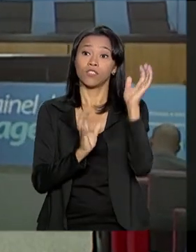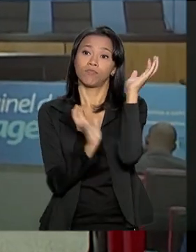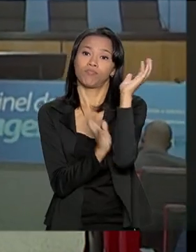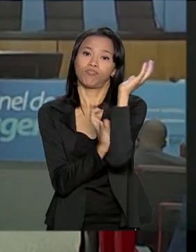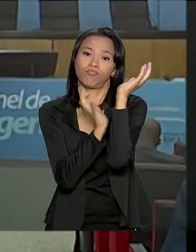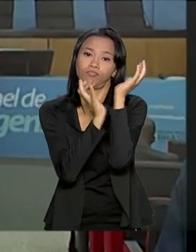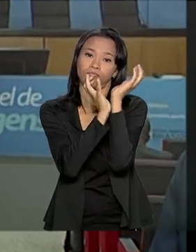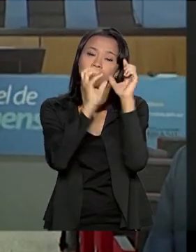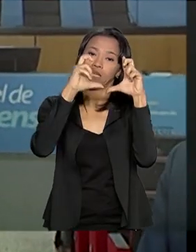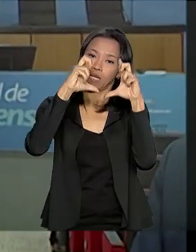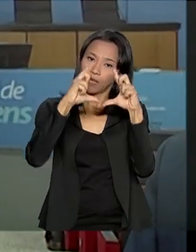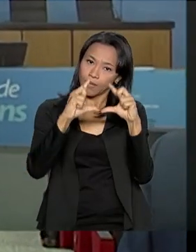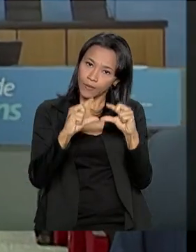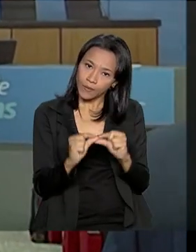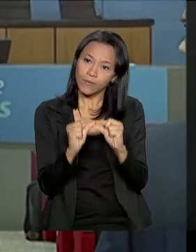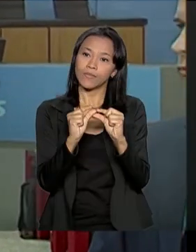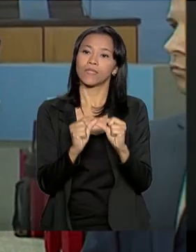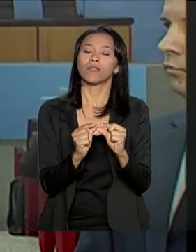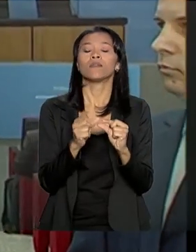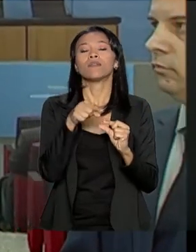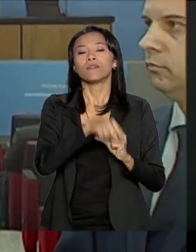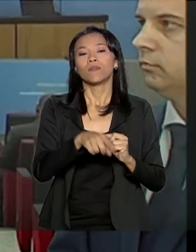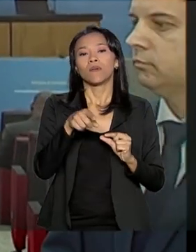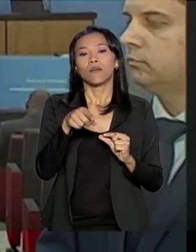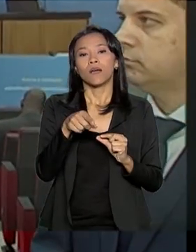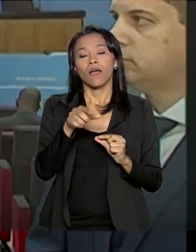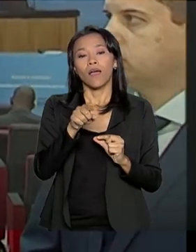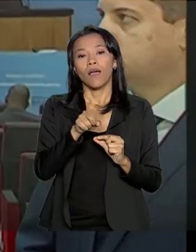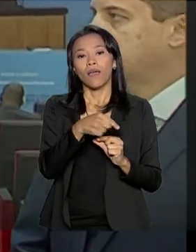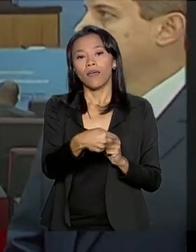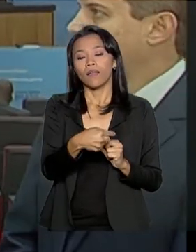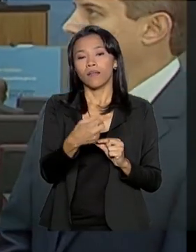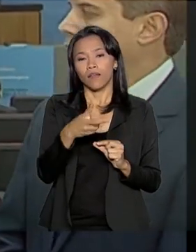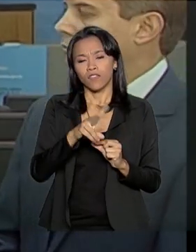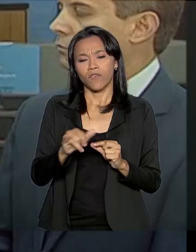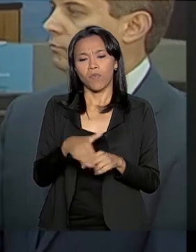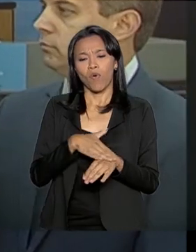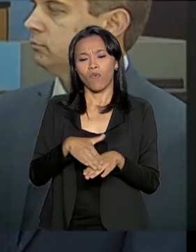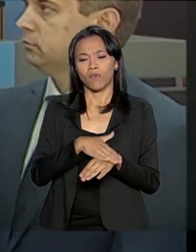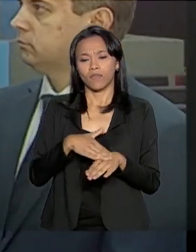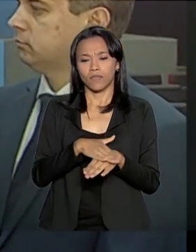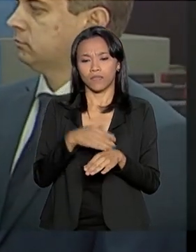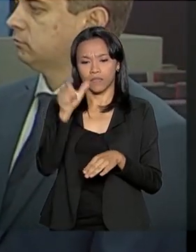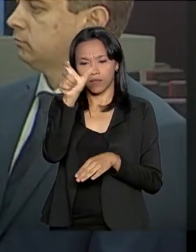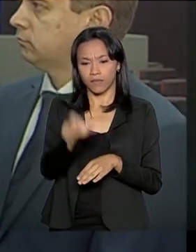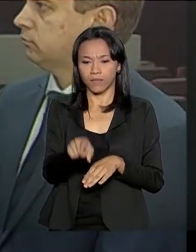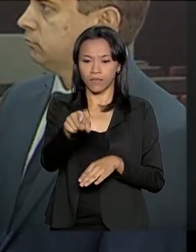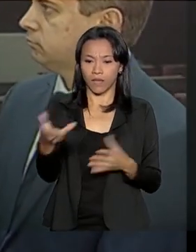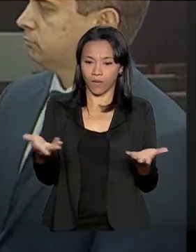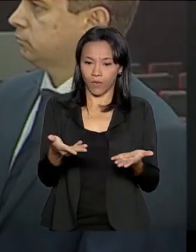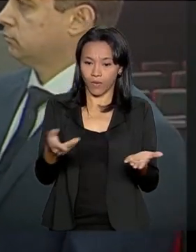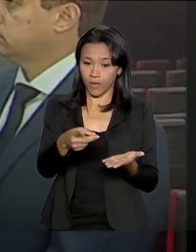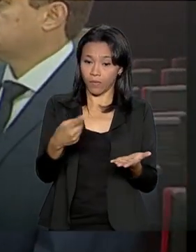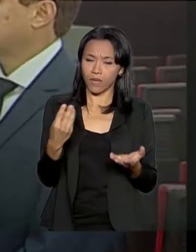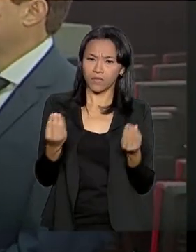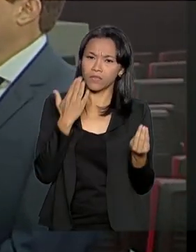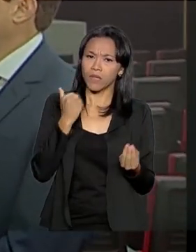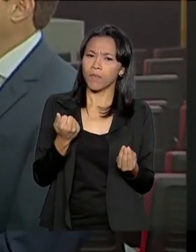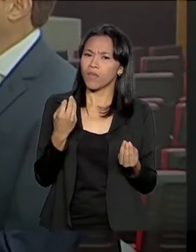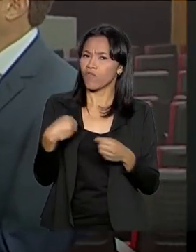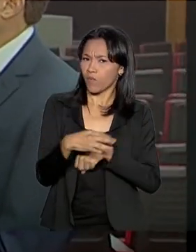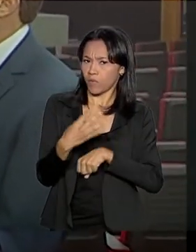gestão e governo digital, Gleison Rubin. A gente vai conversar com ele agora para saber mais sobre esse site.